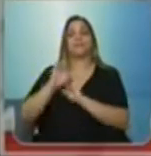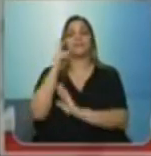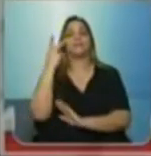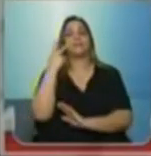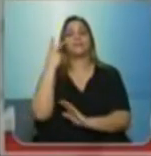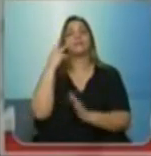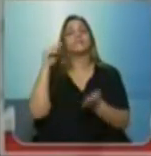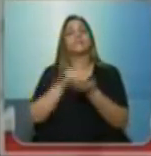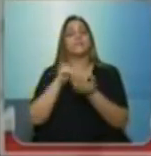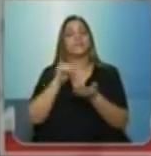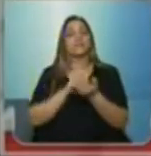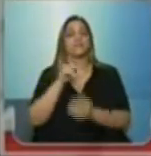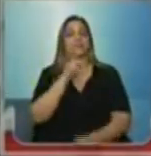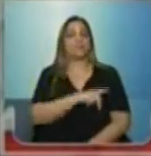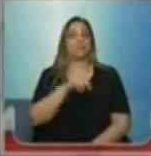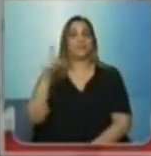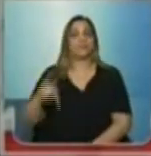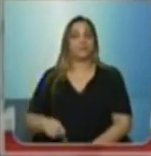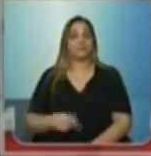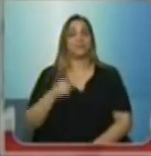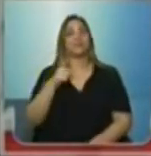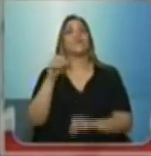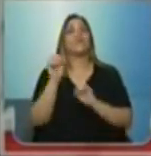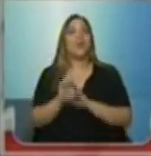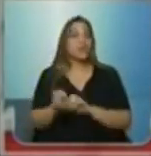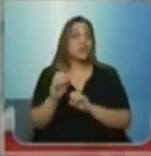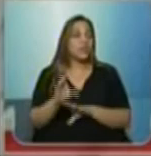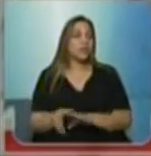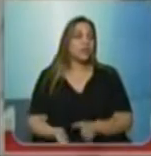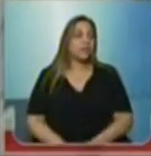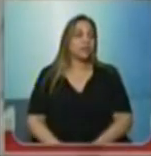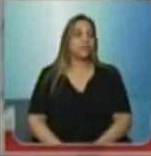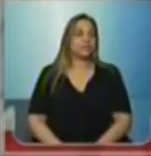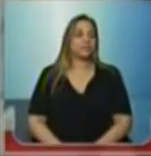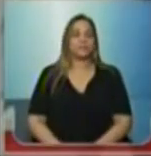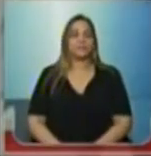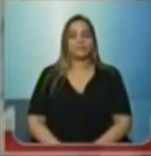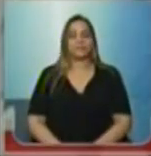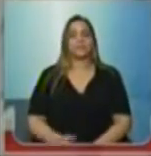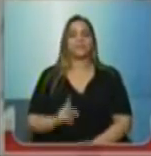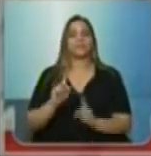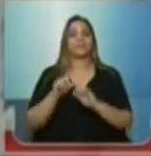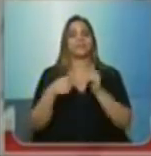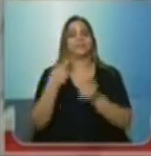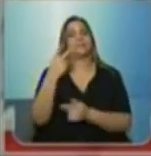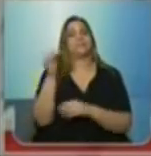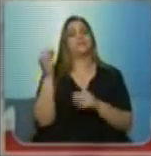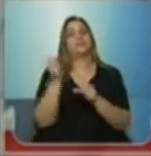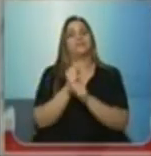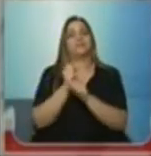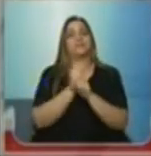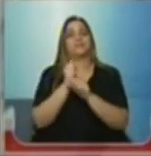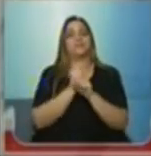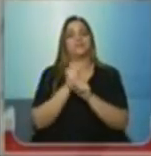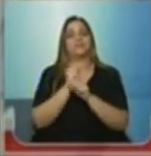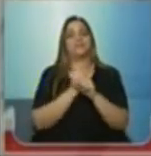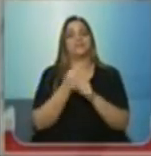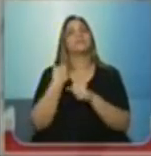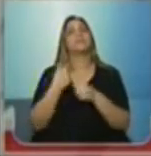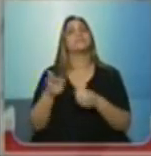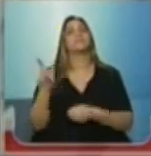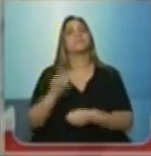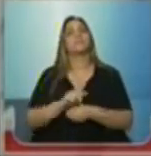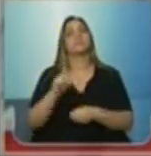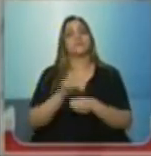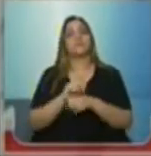com a falta de professores, de educadores. Então, em quase 20 anos de gestões